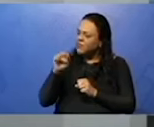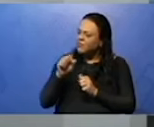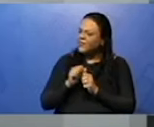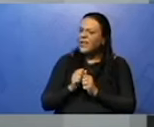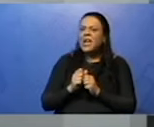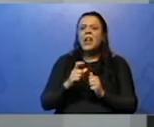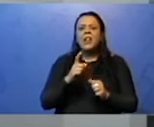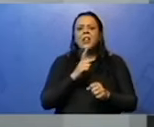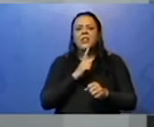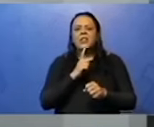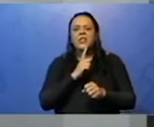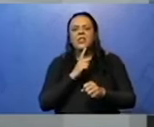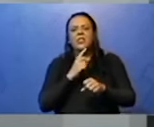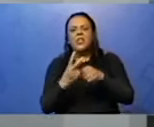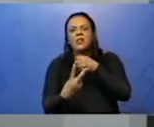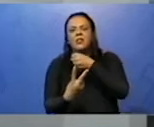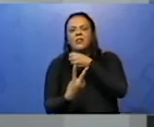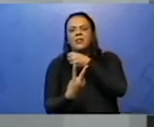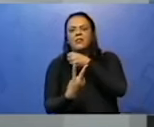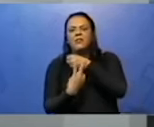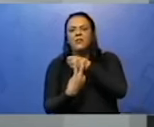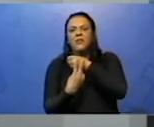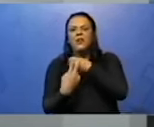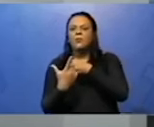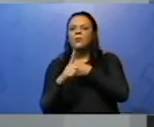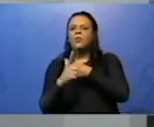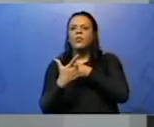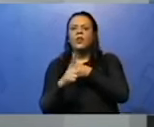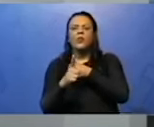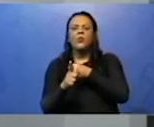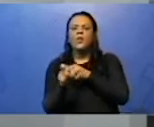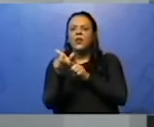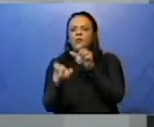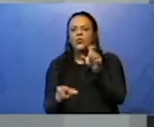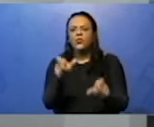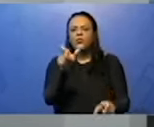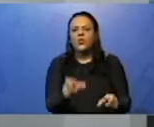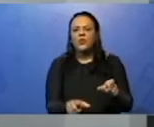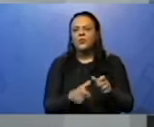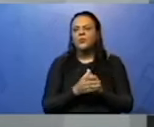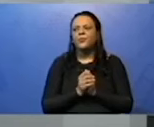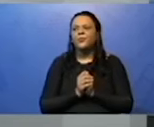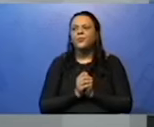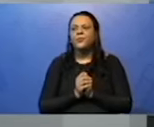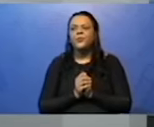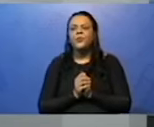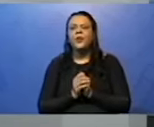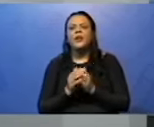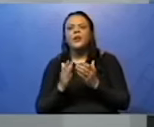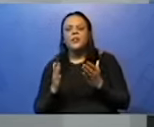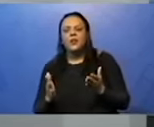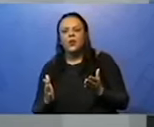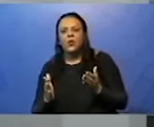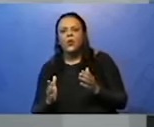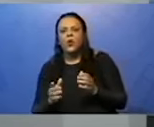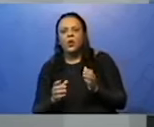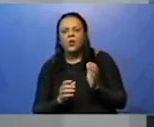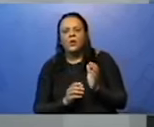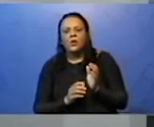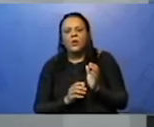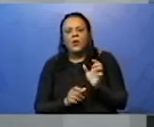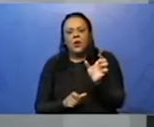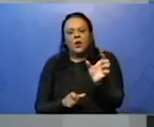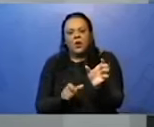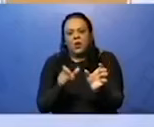não terão sujeito. Então, vamos ver. Bom, dos sujeitos determinados, quando eu